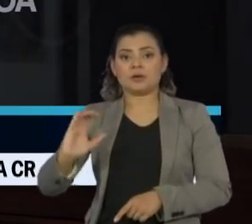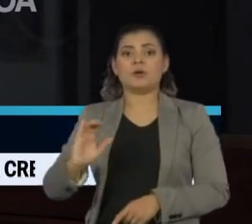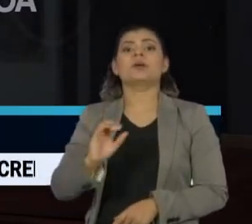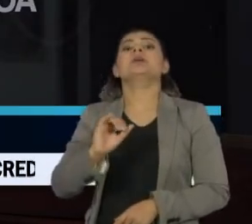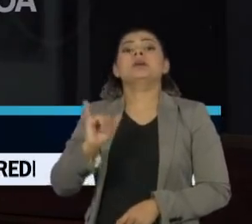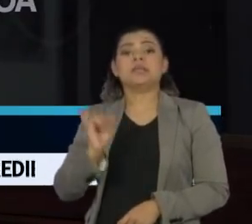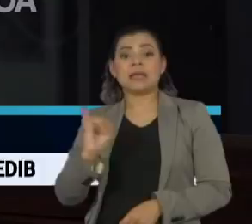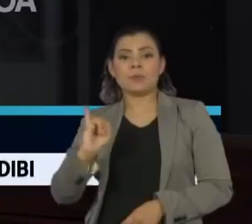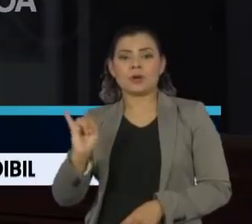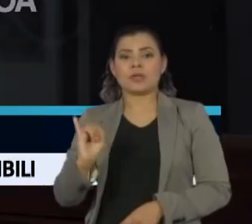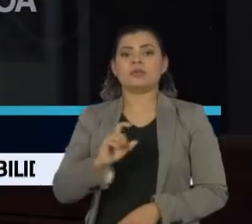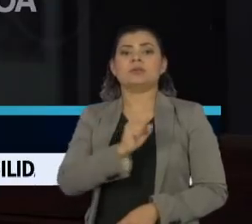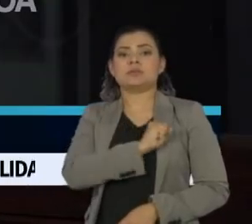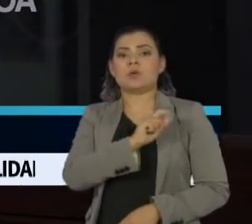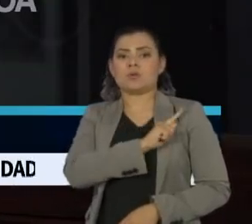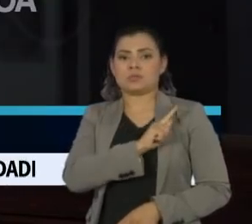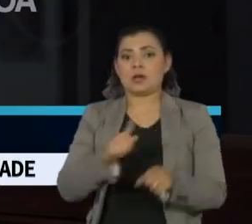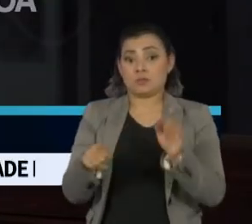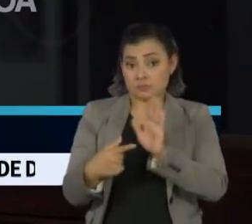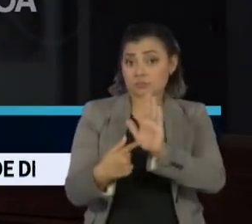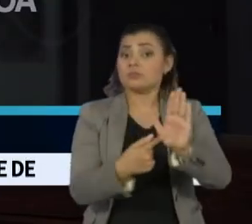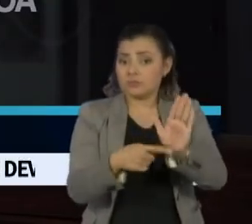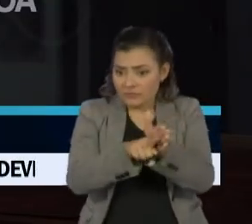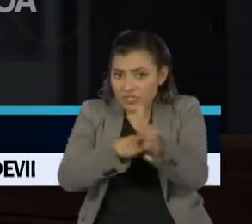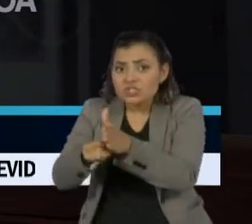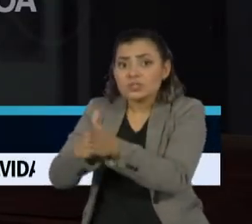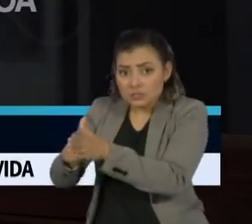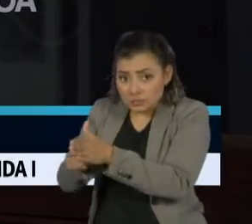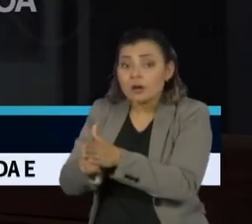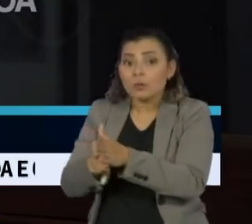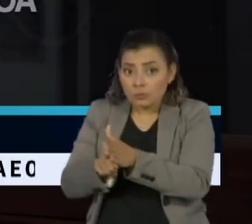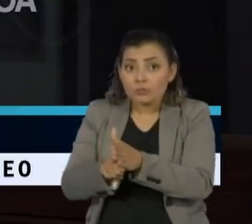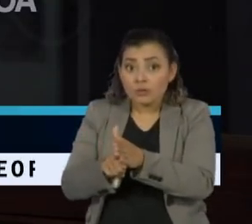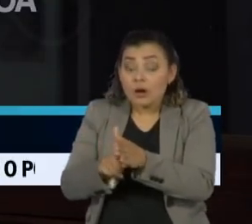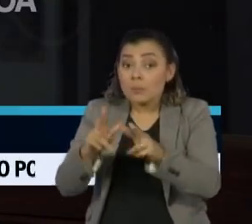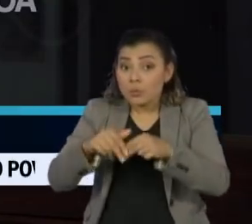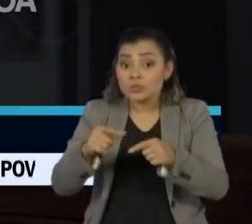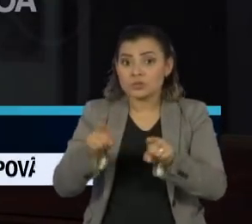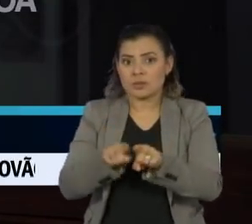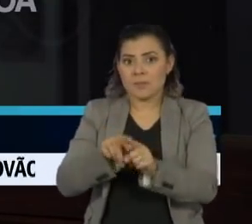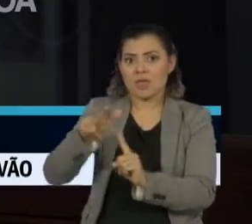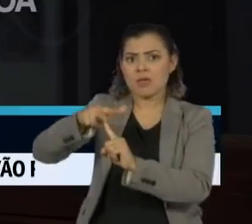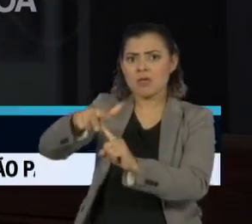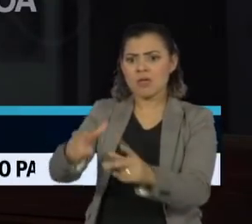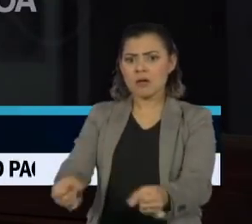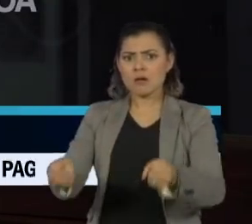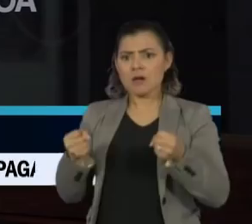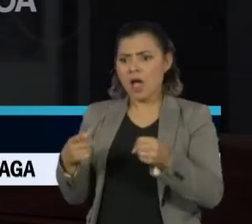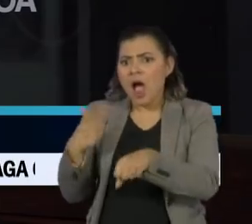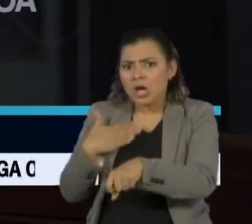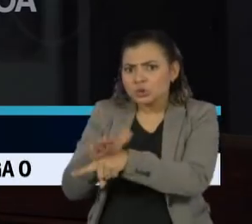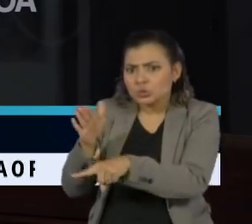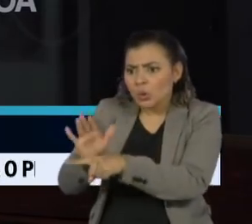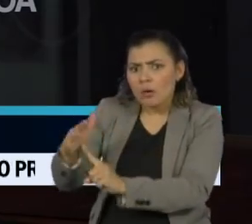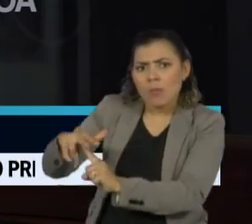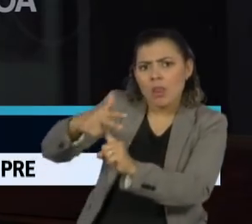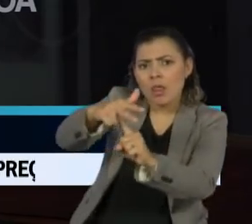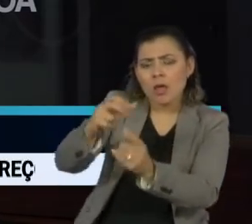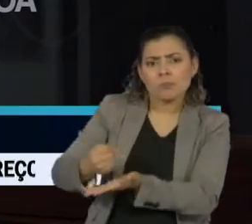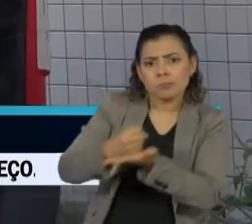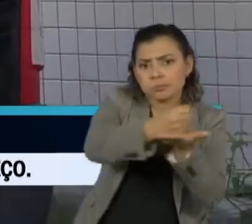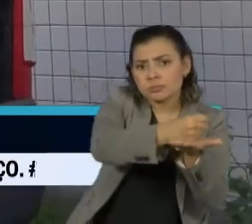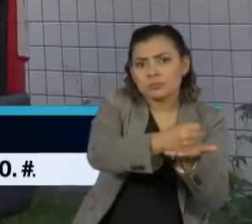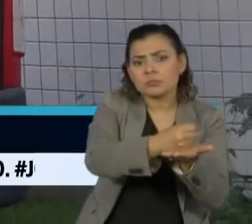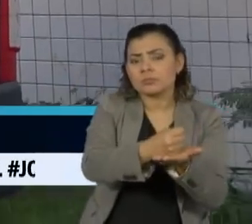dia ouvindo os depoimentos dos agentes que participaram da ação e também dos pilotos que socorreram o garoto depois que ele foi